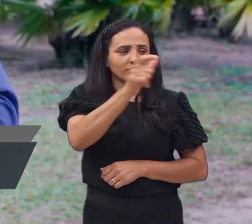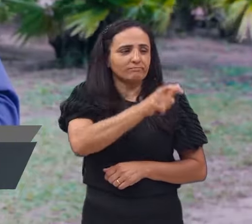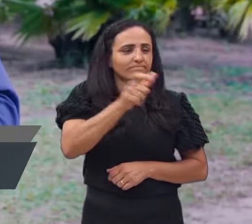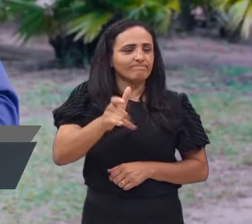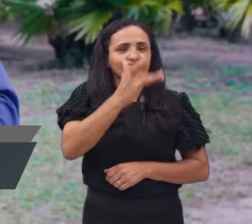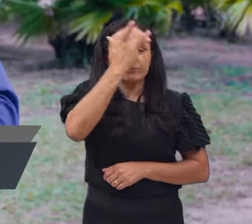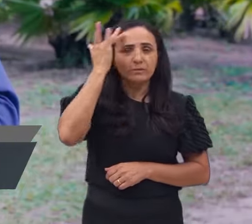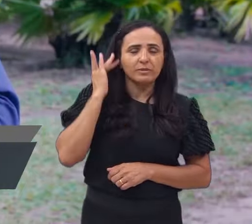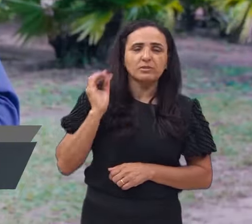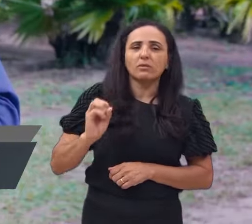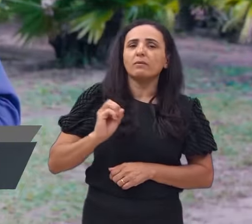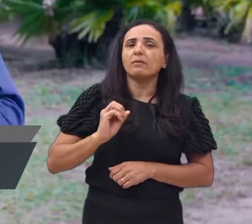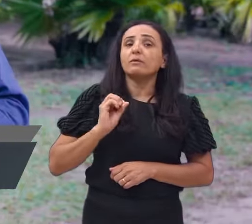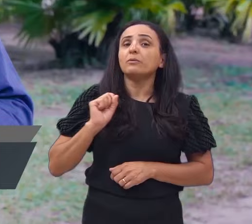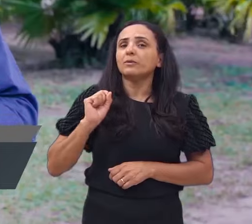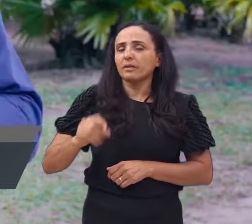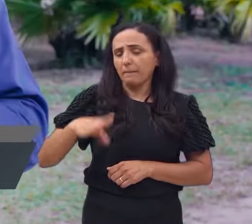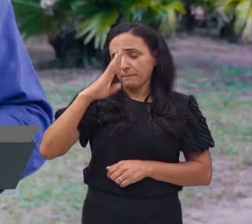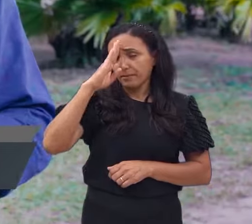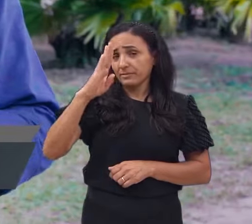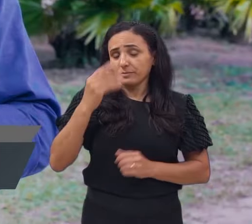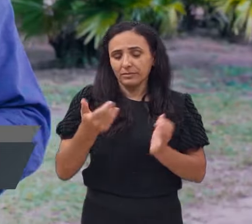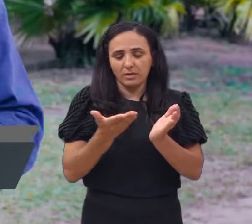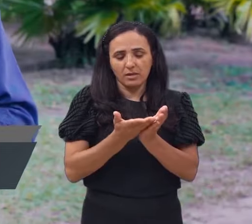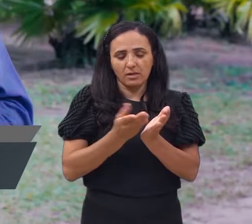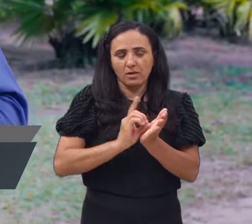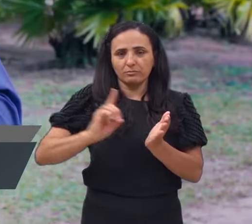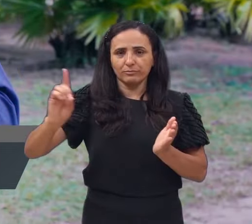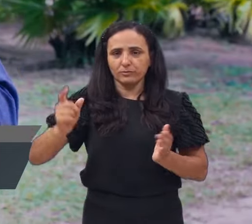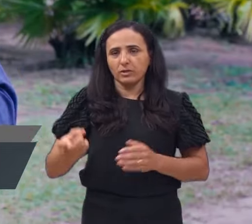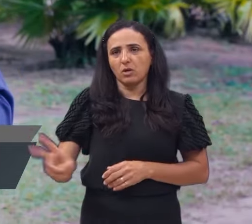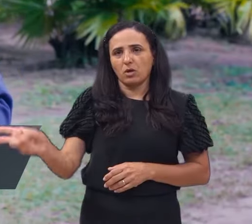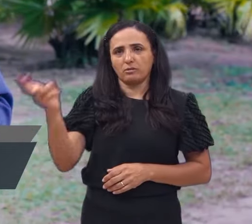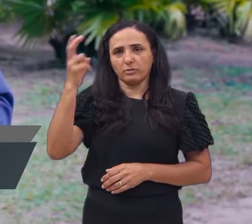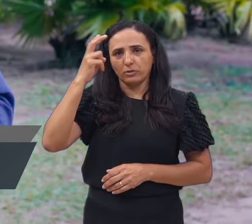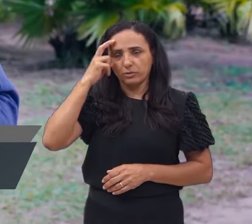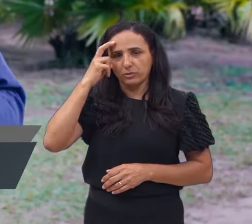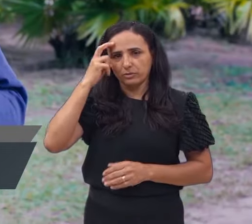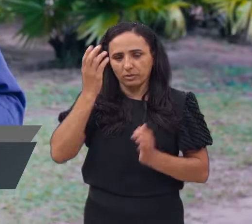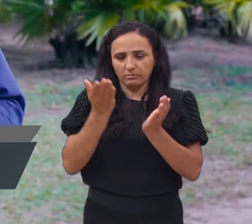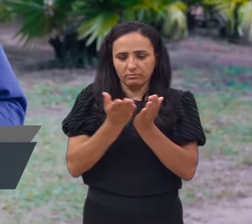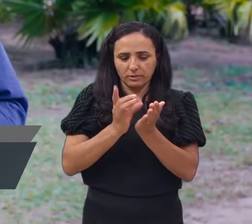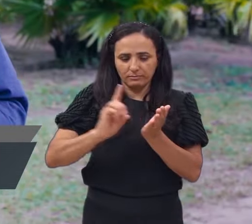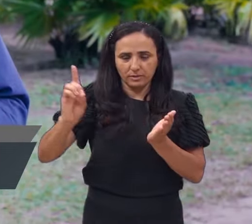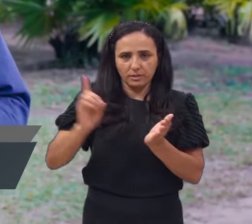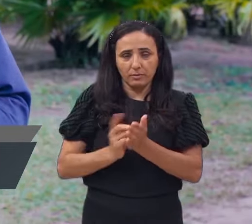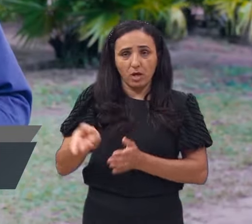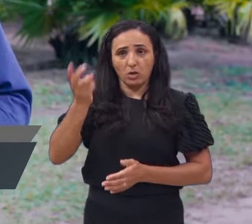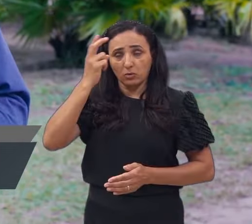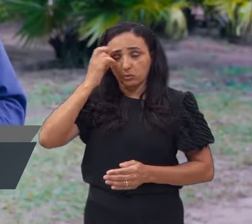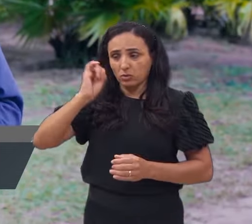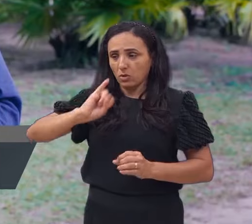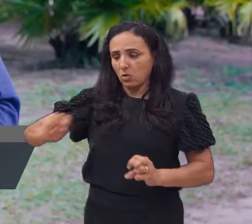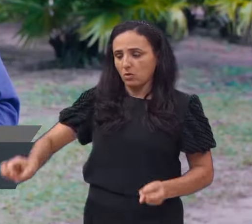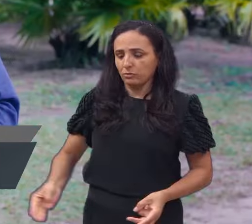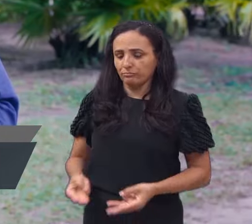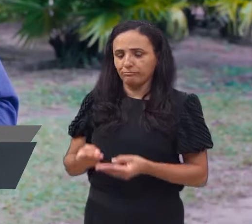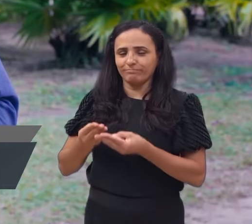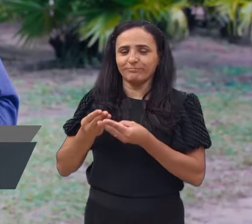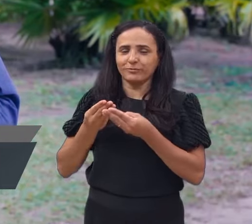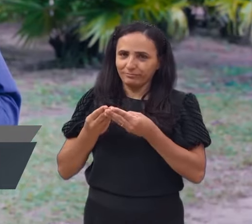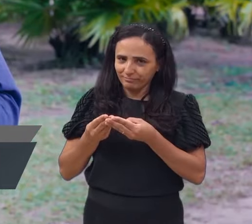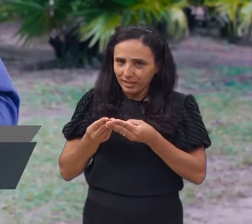o nome, principalmente trazendo para a cultura bíblica, a cultura judaica, que é a qual nós